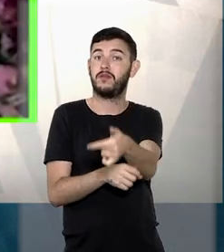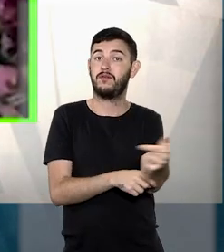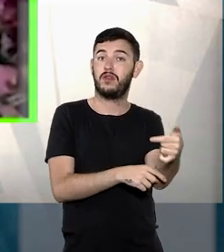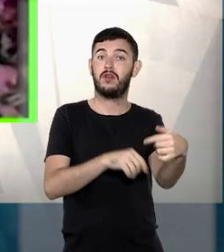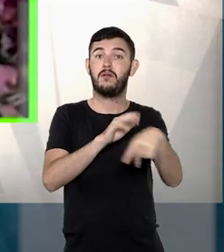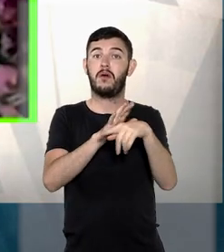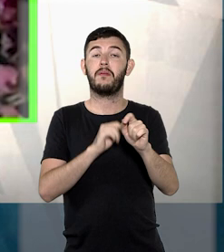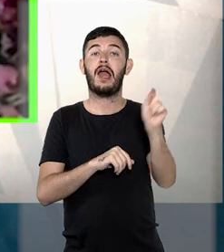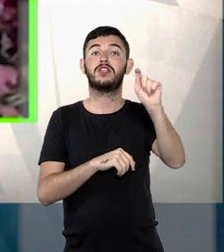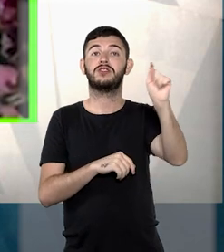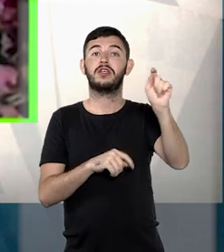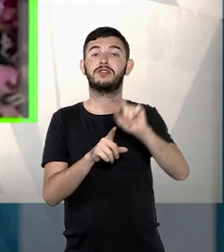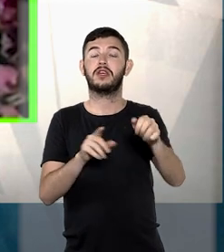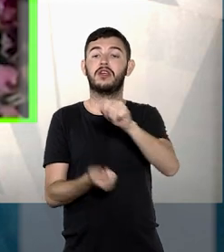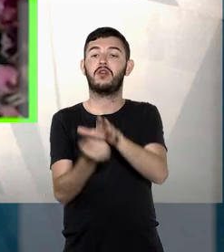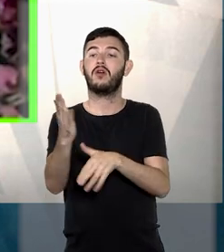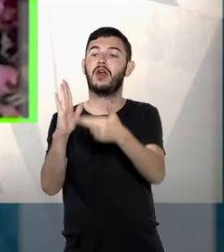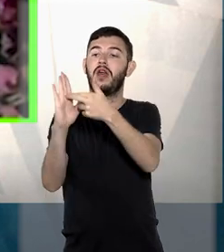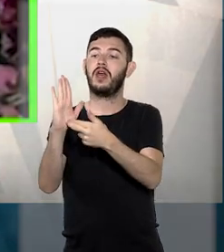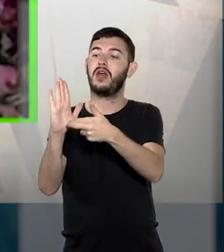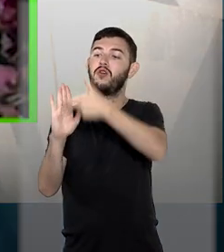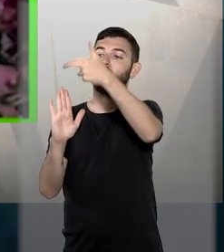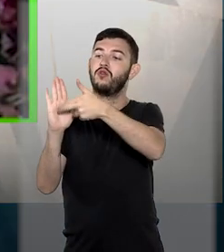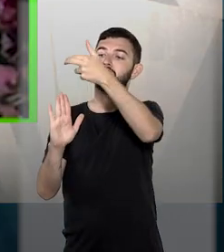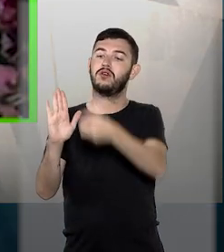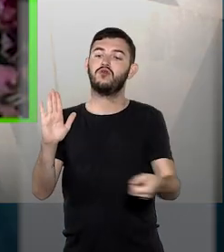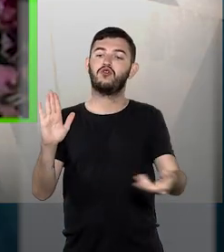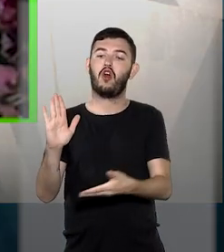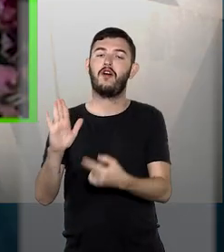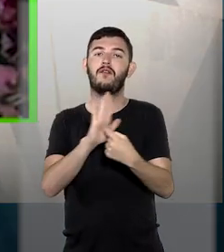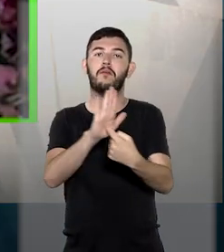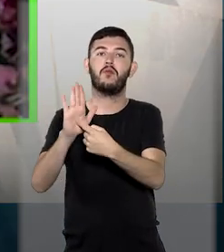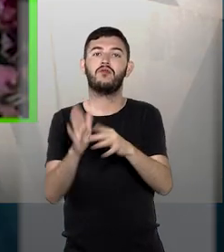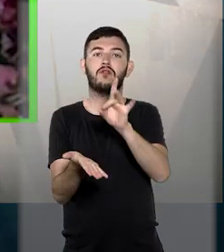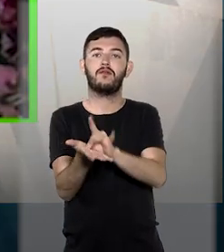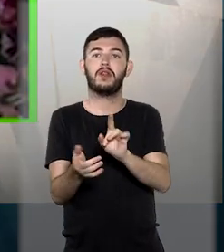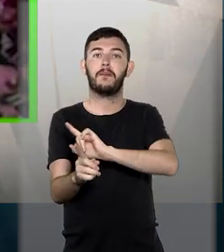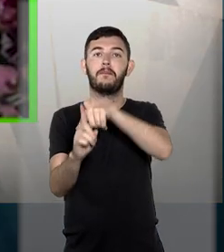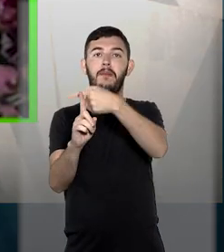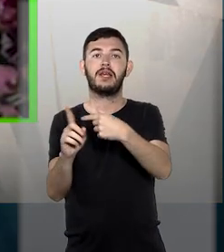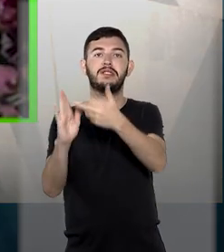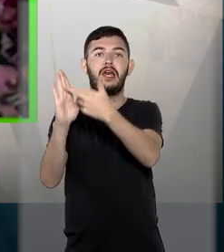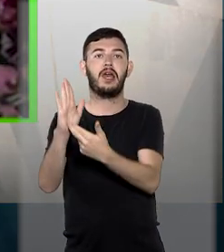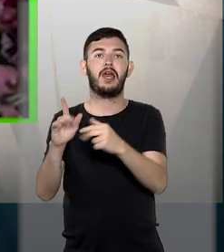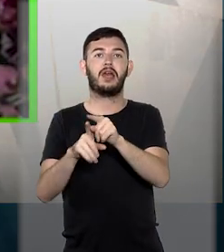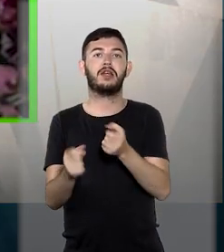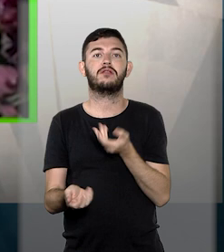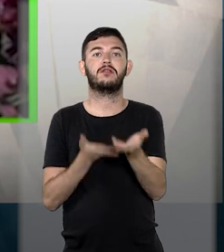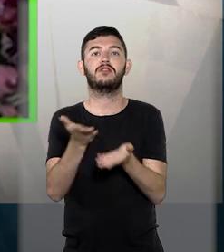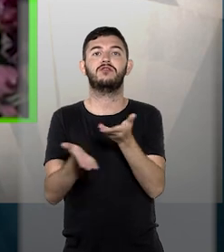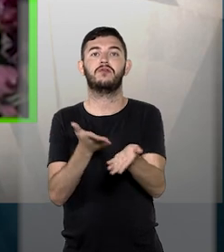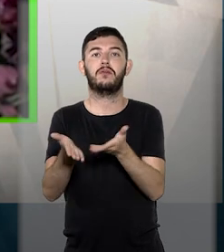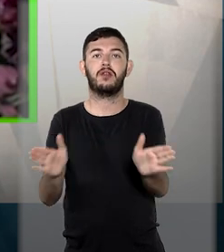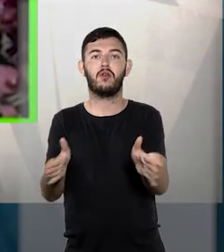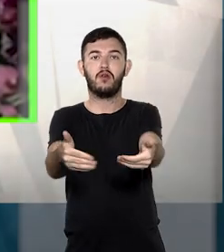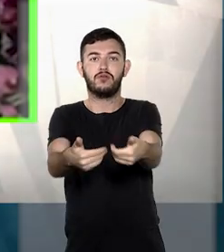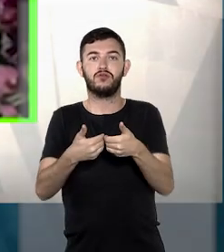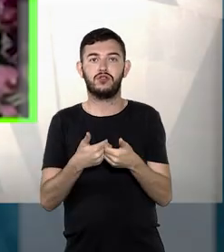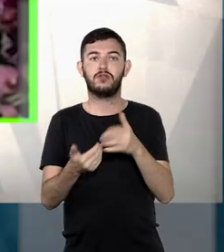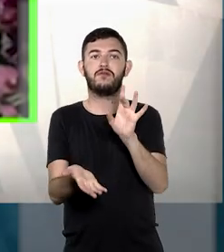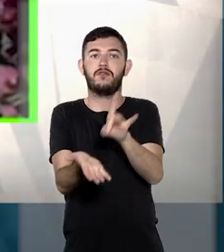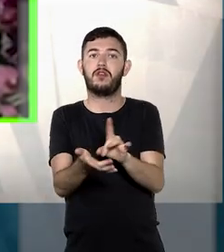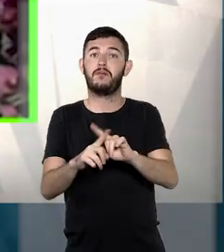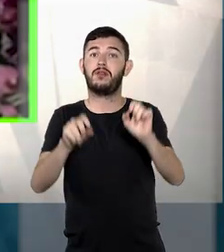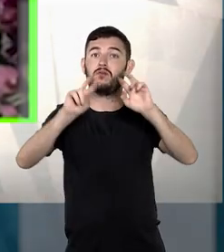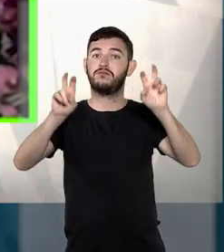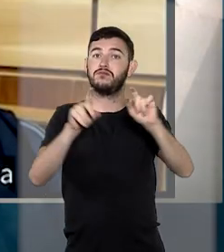2022, a agência reguladora publicou nova resolução normativa que ampliou as regras de cobertura assistencial para o